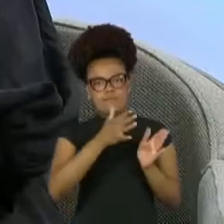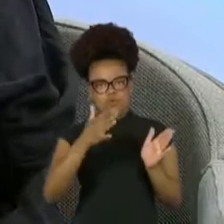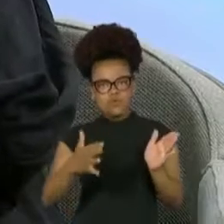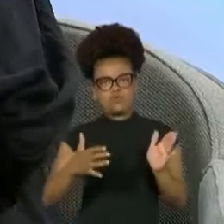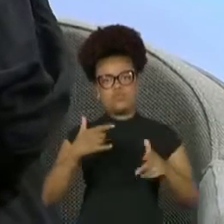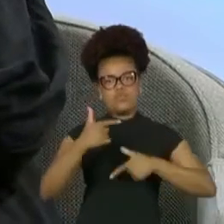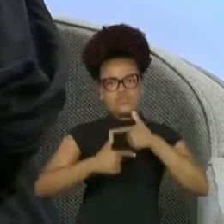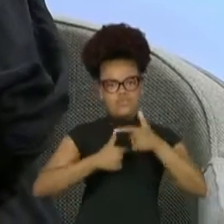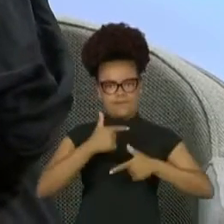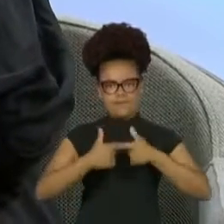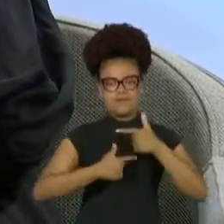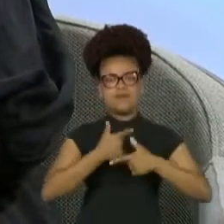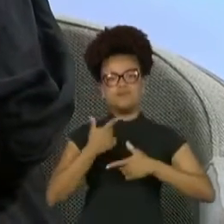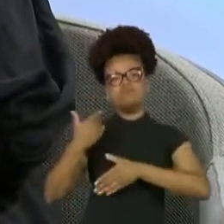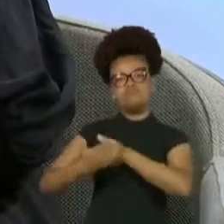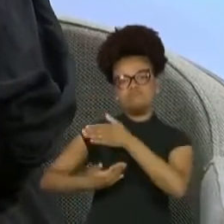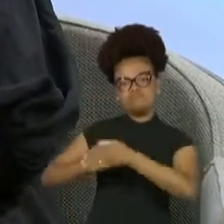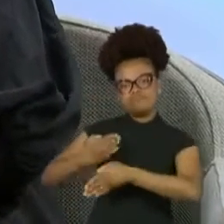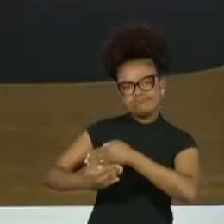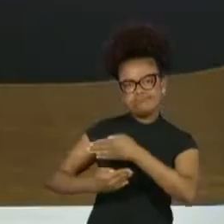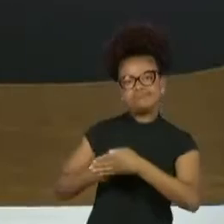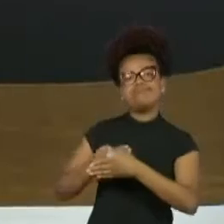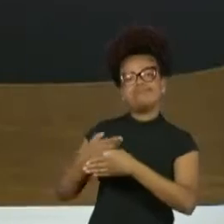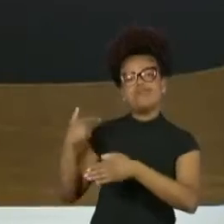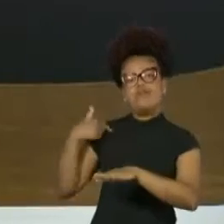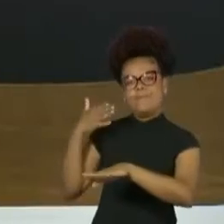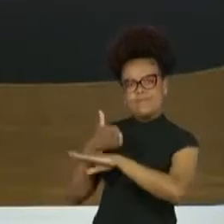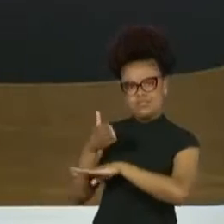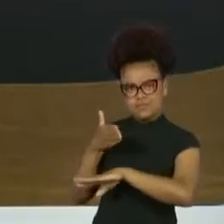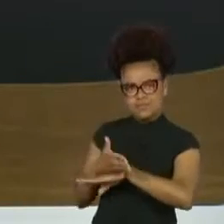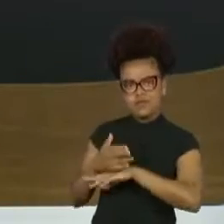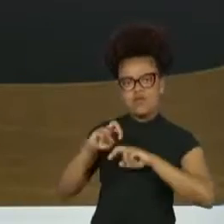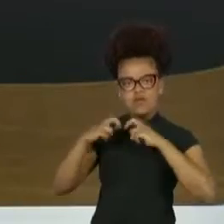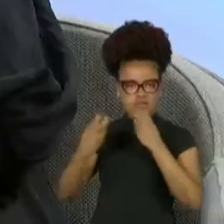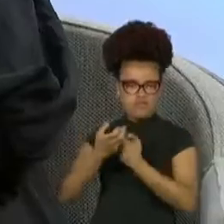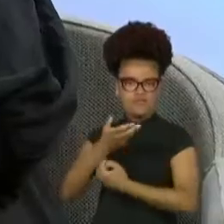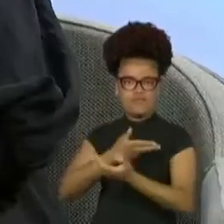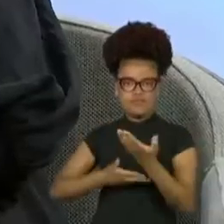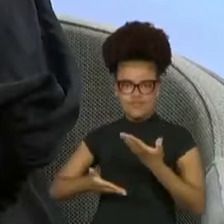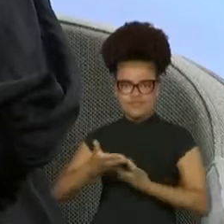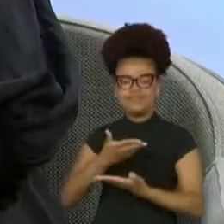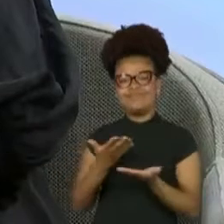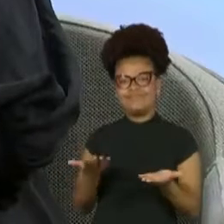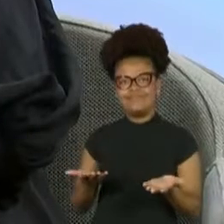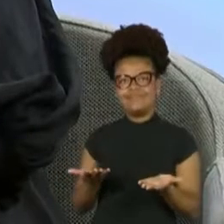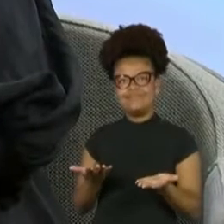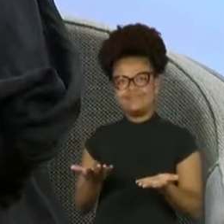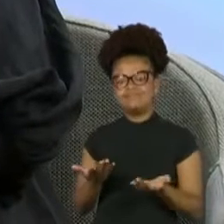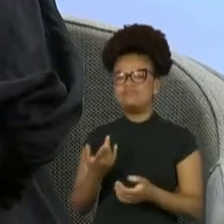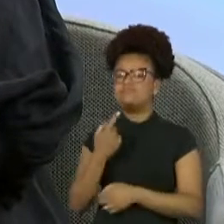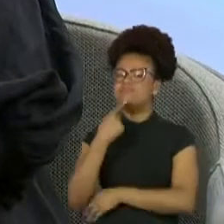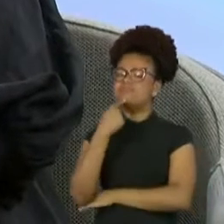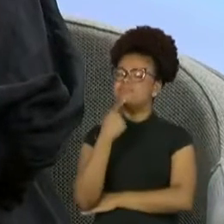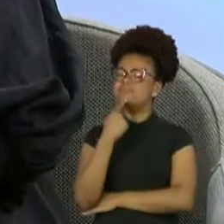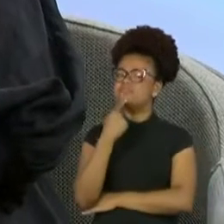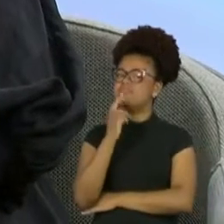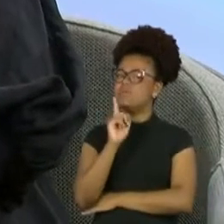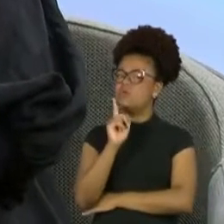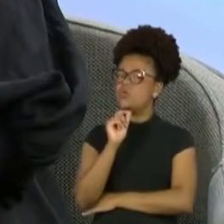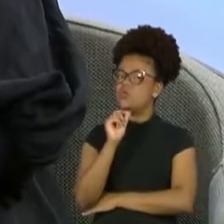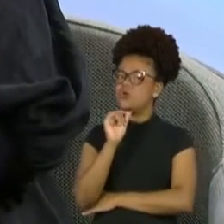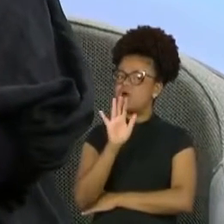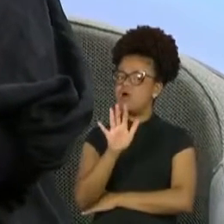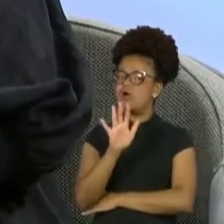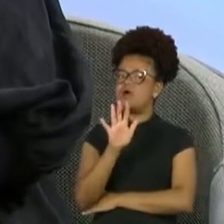eu fui com Roda Viva. Fui com Roda Viva? Ah, não, não. Foi com Augusto Alck. Arena. Arena Contra